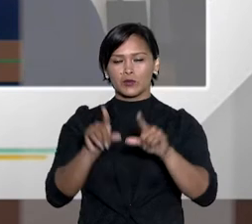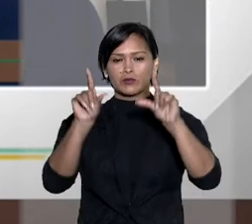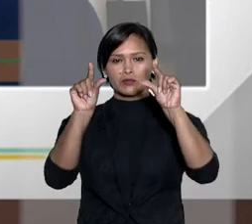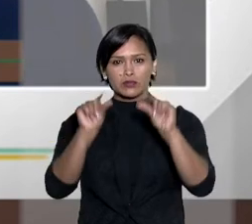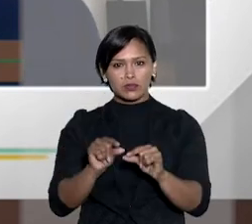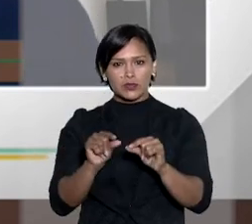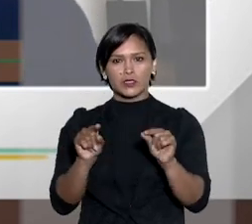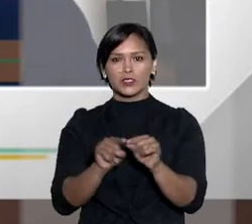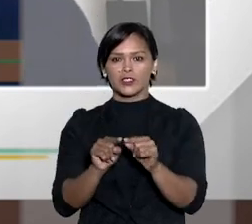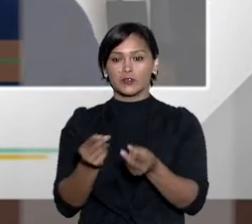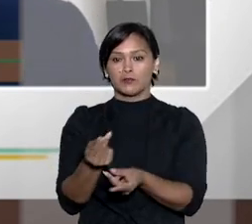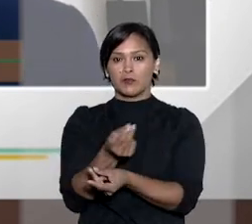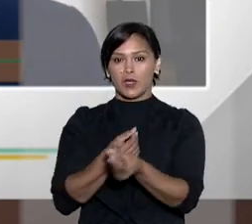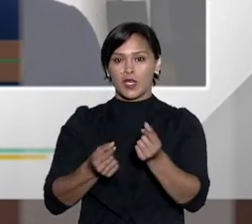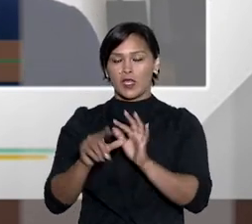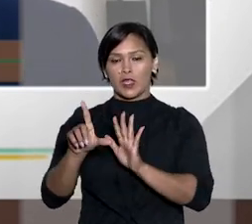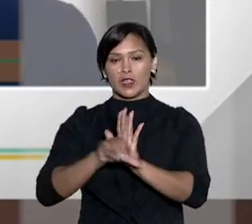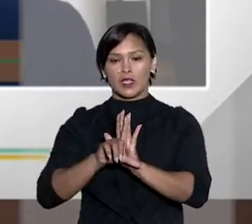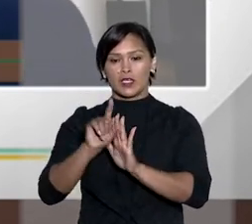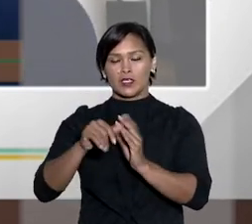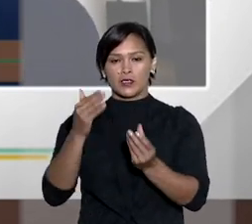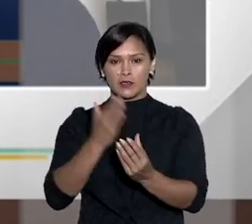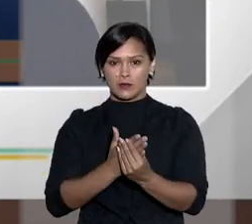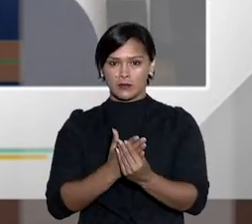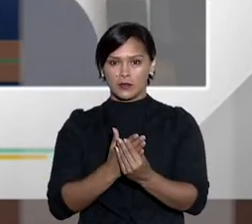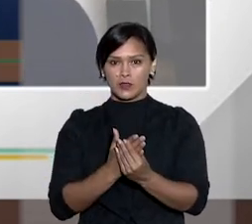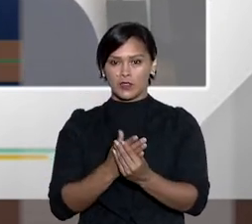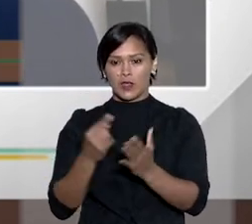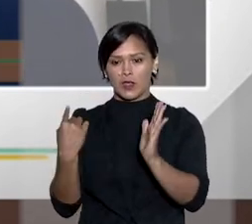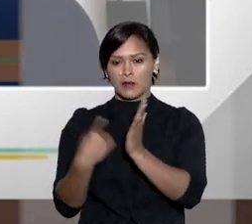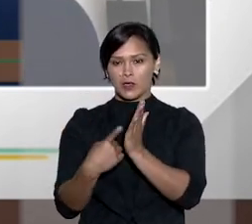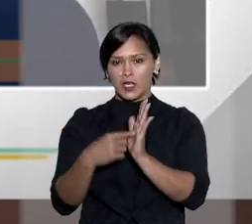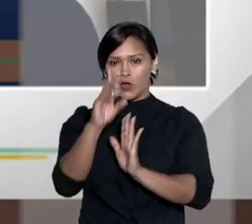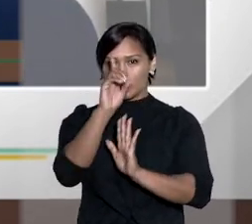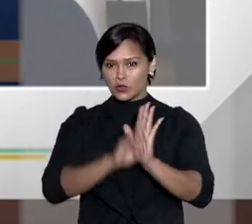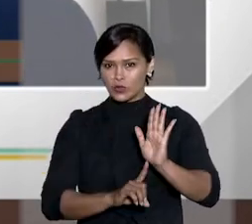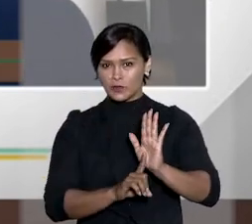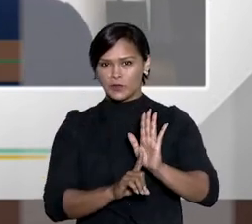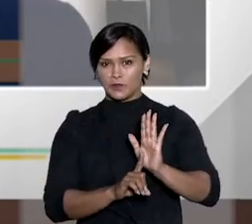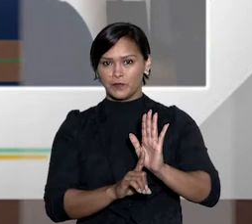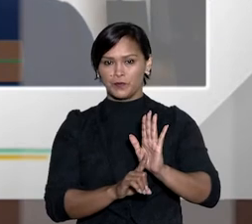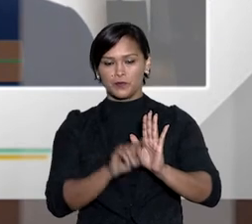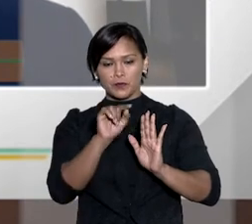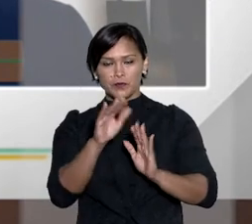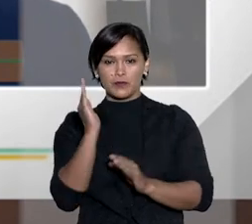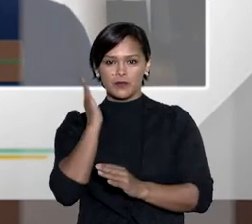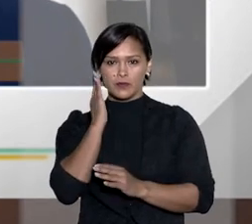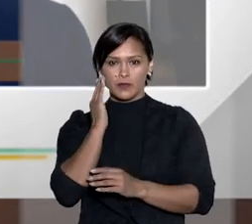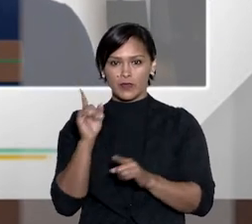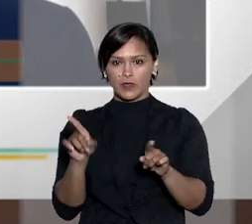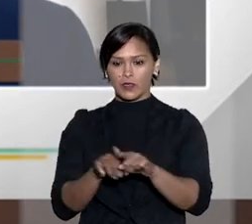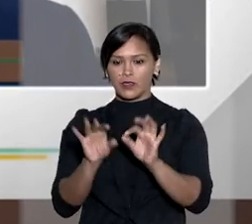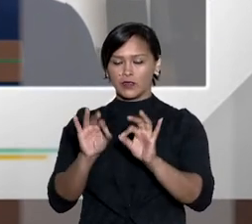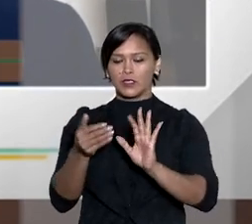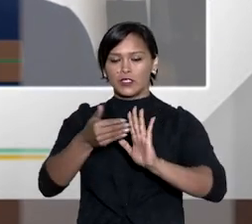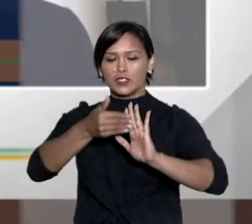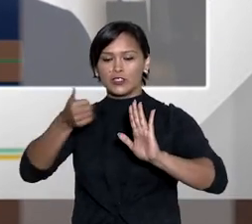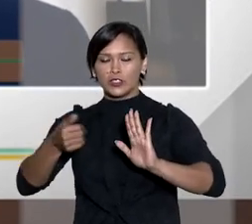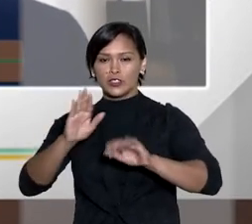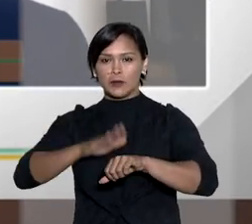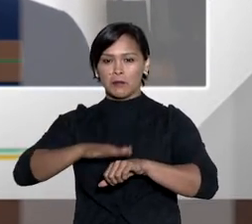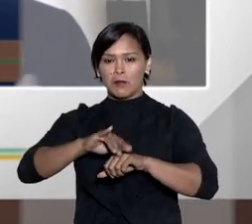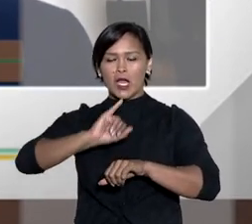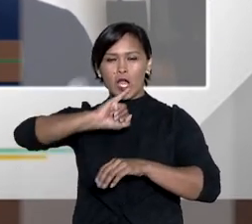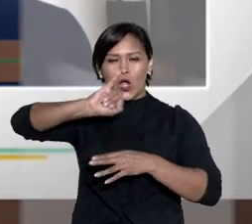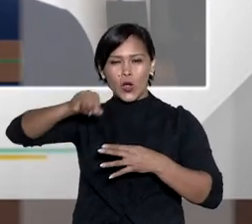legislação processual na aplicação do direito. Nesse sentido, tirar o máximo proveito de um processo